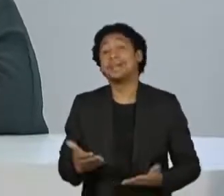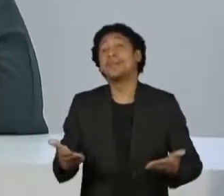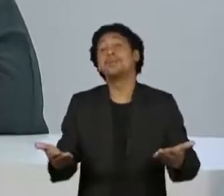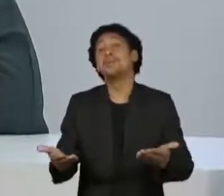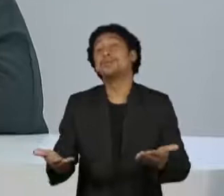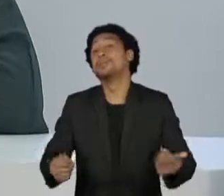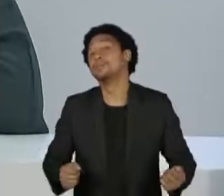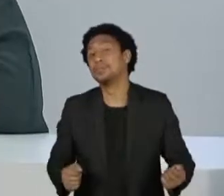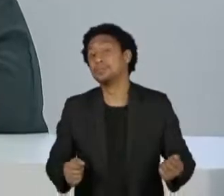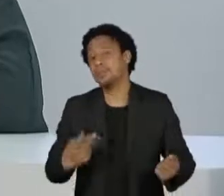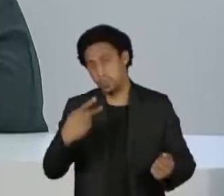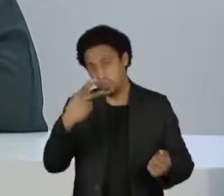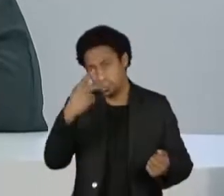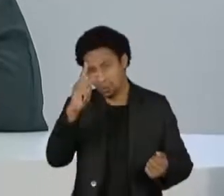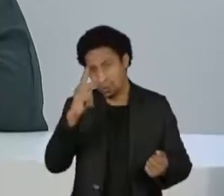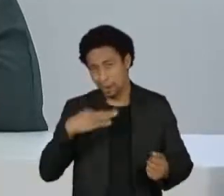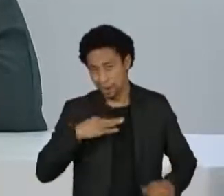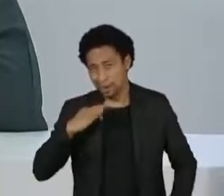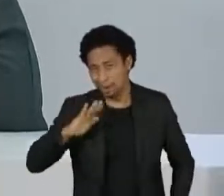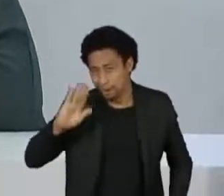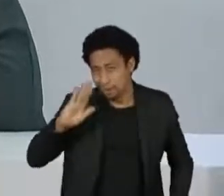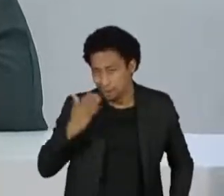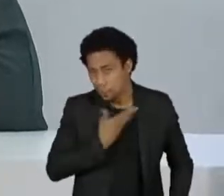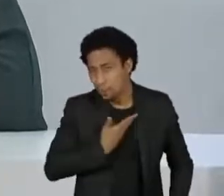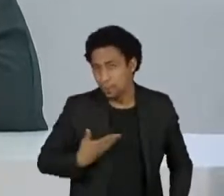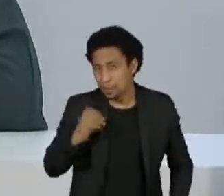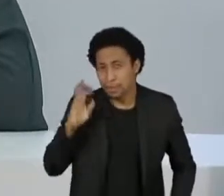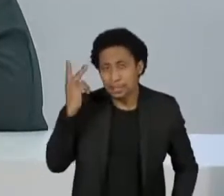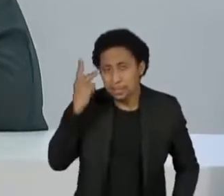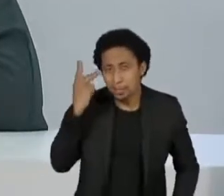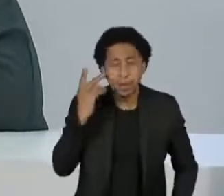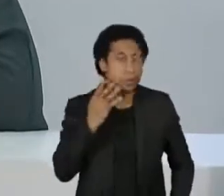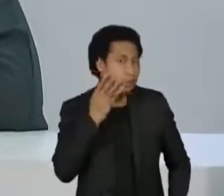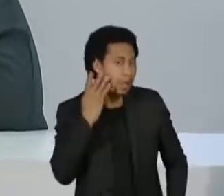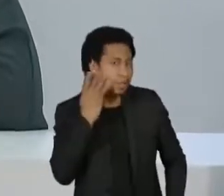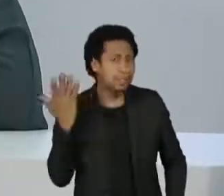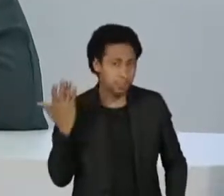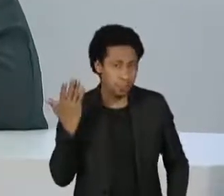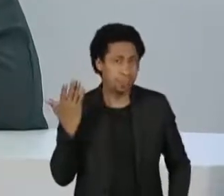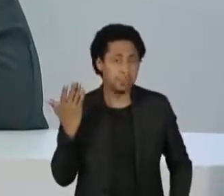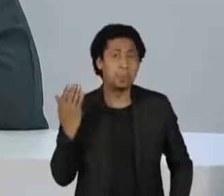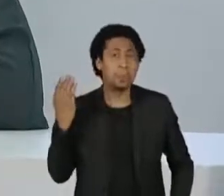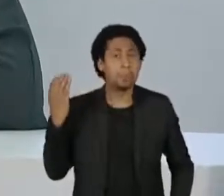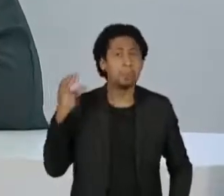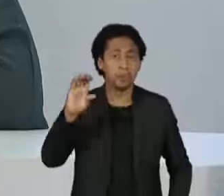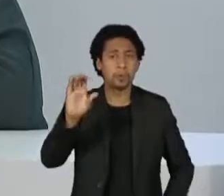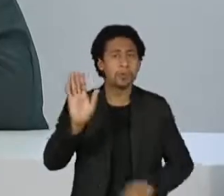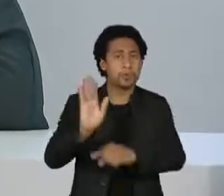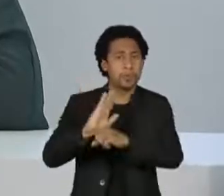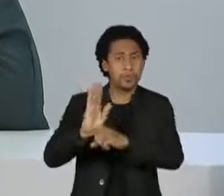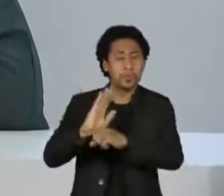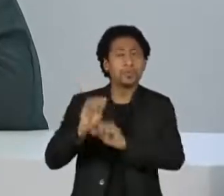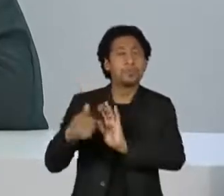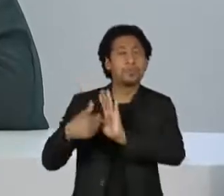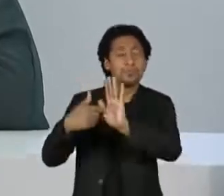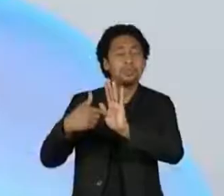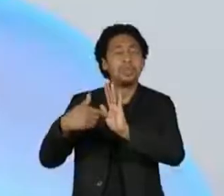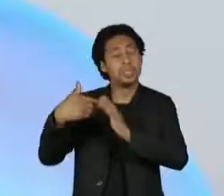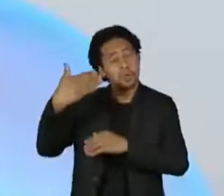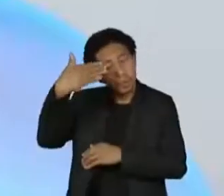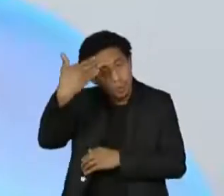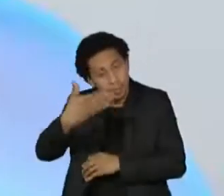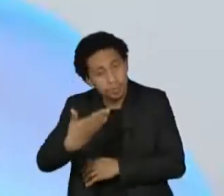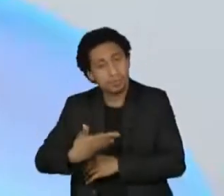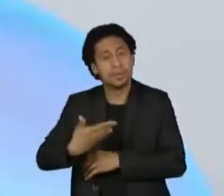seu candidato Tarcísio, já se divulga, a oposição divulgou um vídeo em que o Tarcísio elogia e agradece a